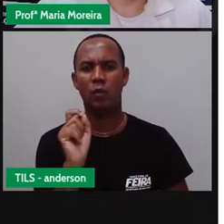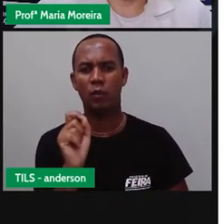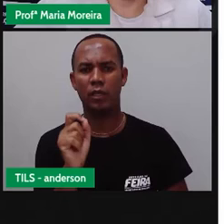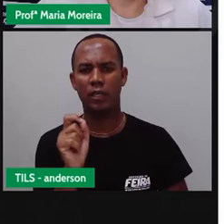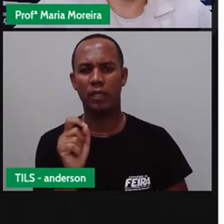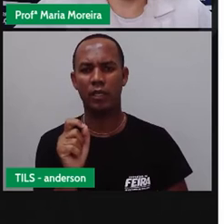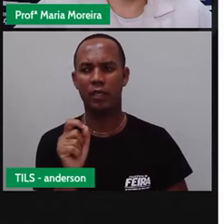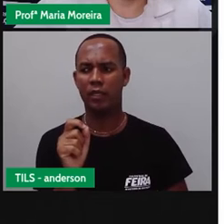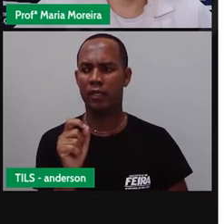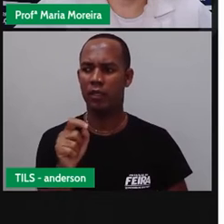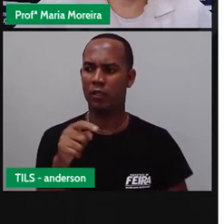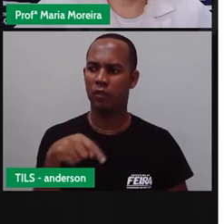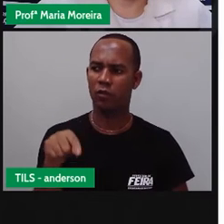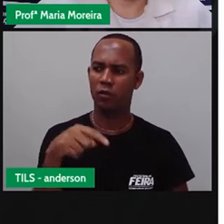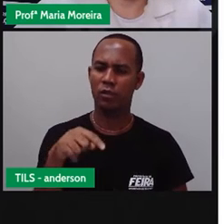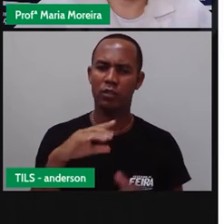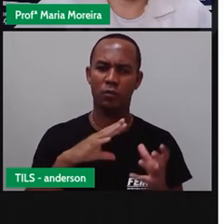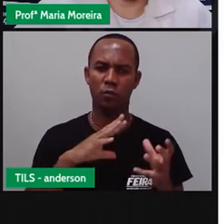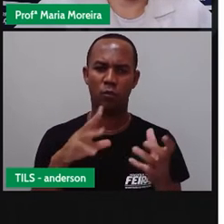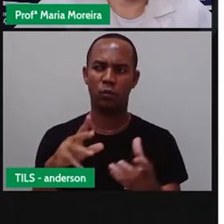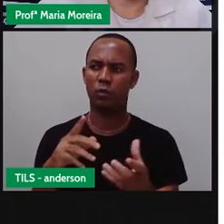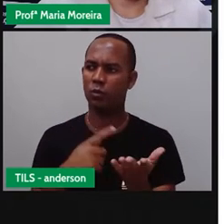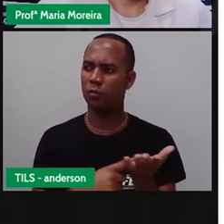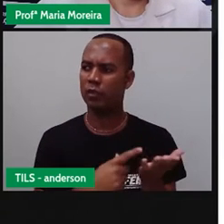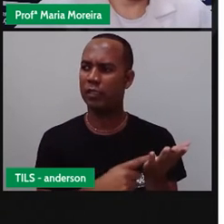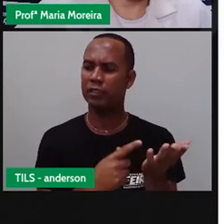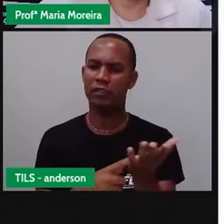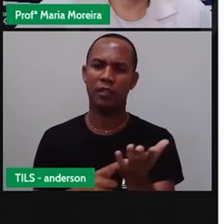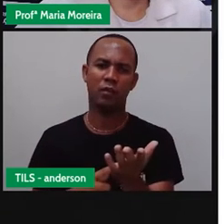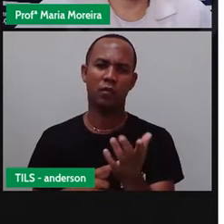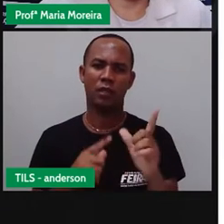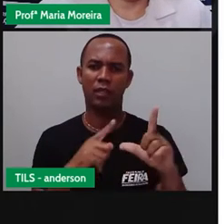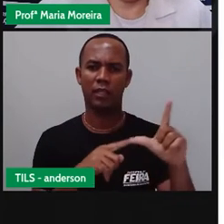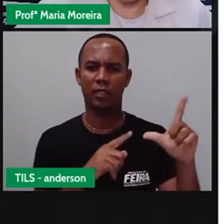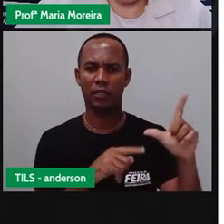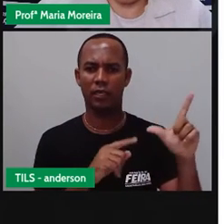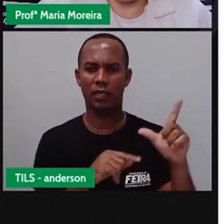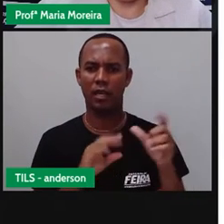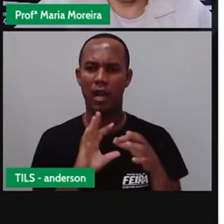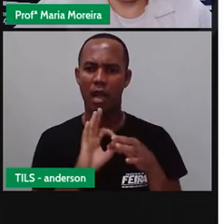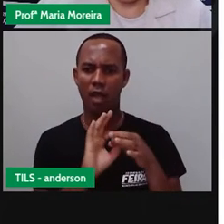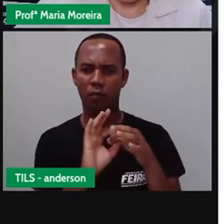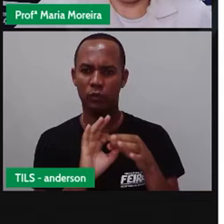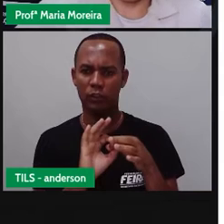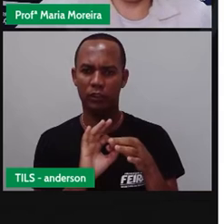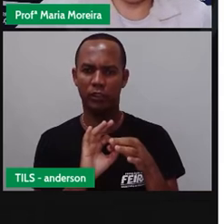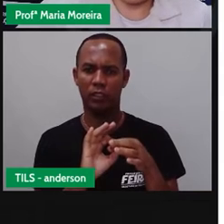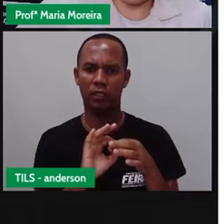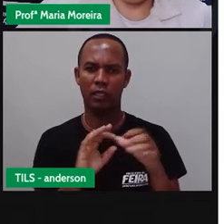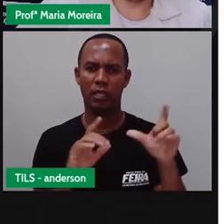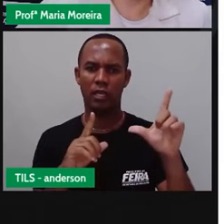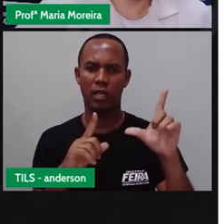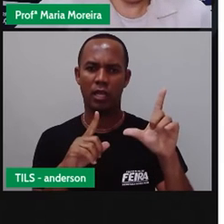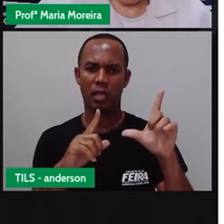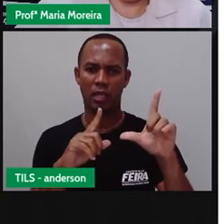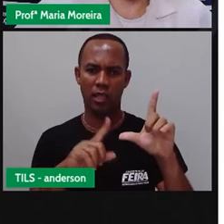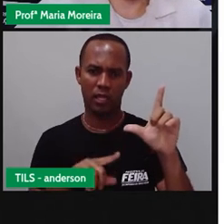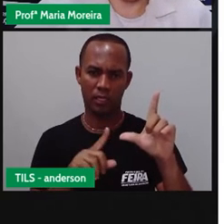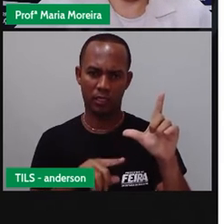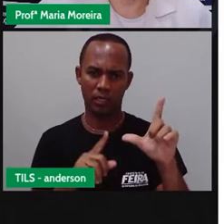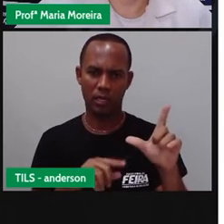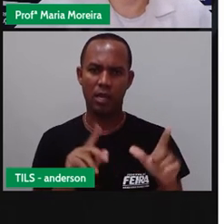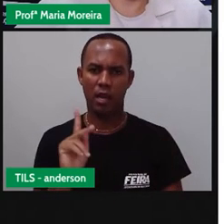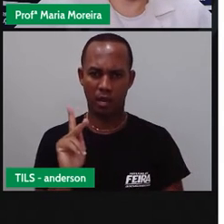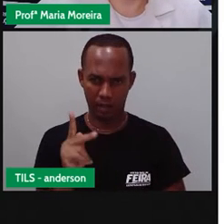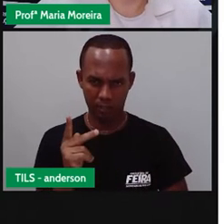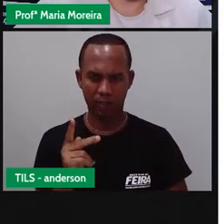expressamos nesse mundo de combinações de letras é a harmonia, não é mesmo? A letra H consentiu com a